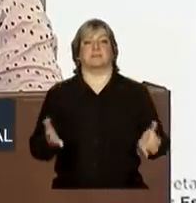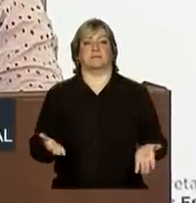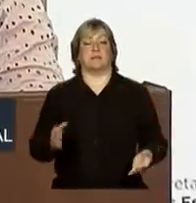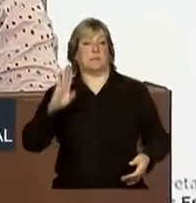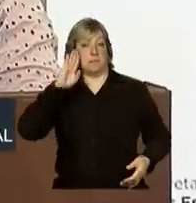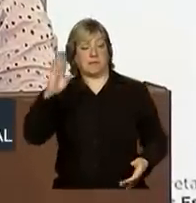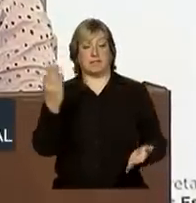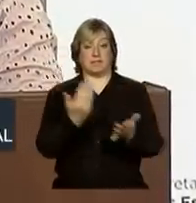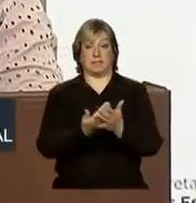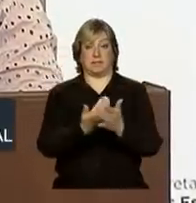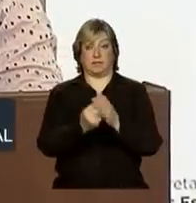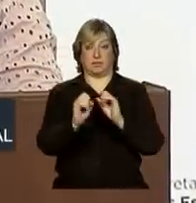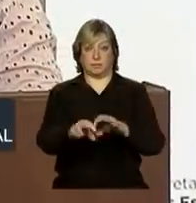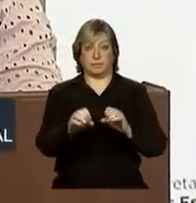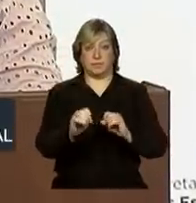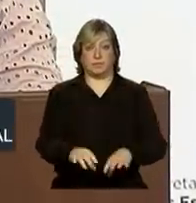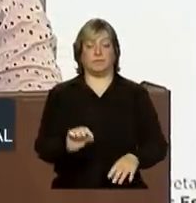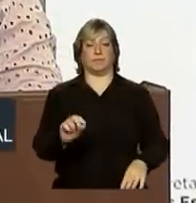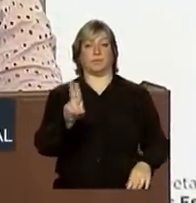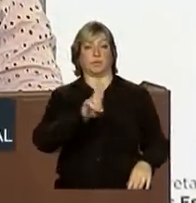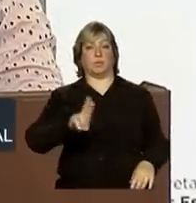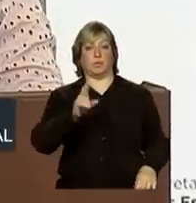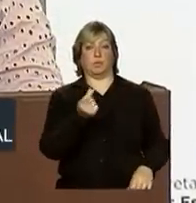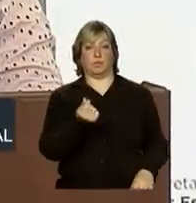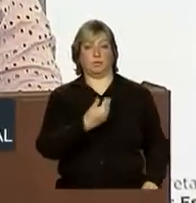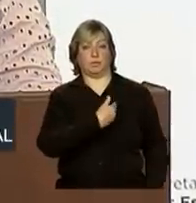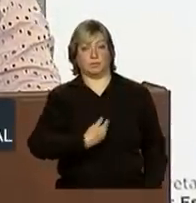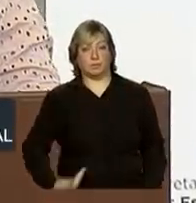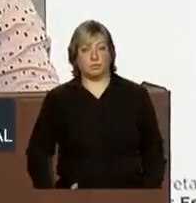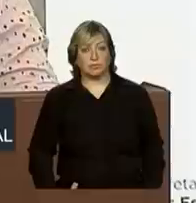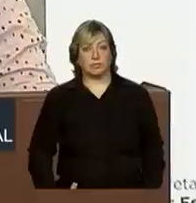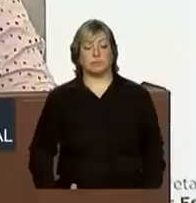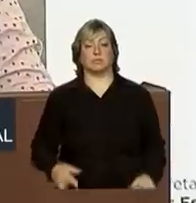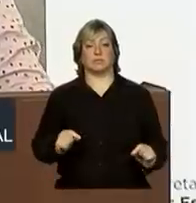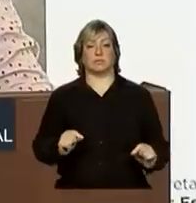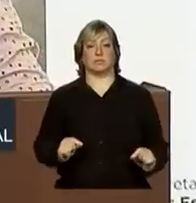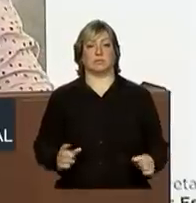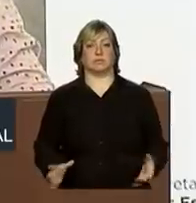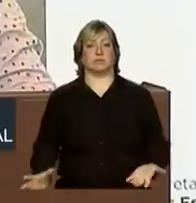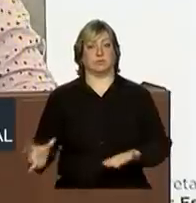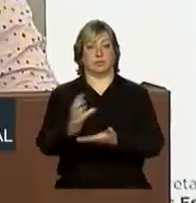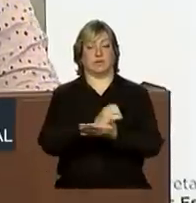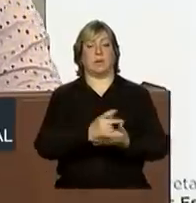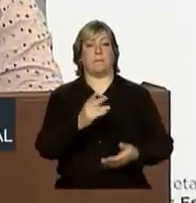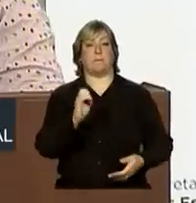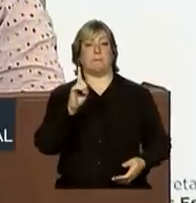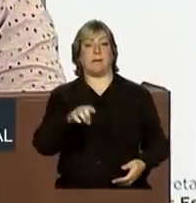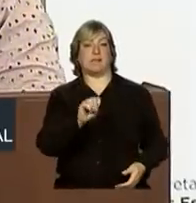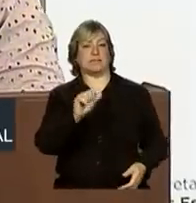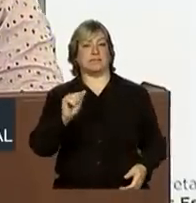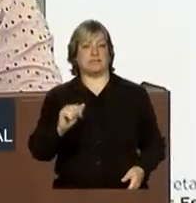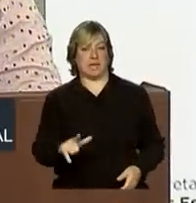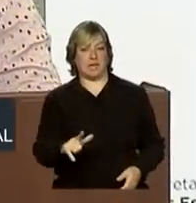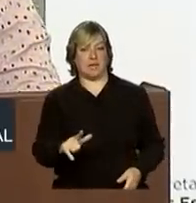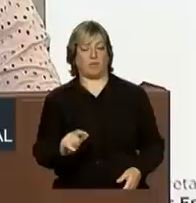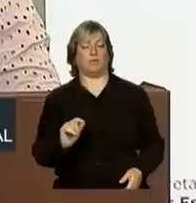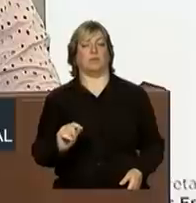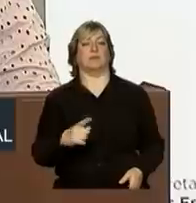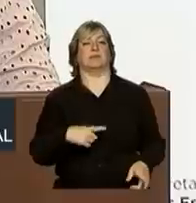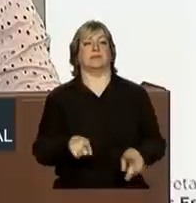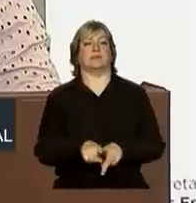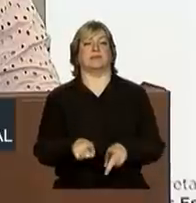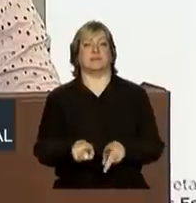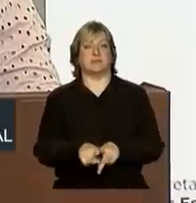educação, no uso dos recursos públicos advindos da exploração do pré-sal, por exemplo, precisa ser